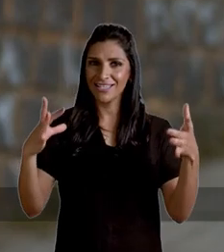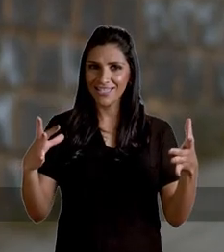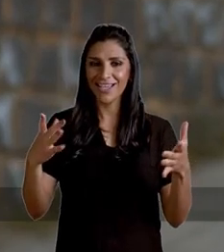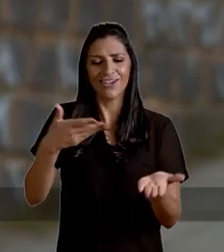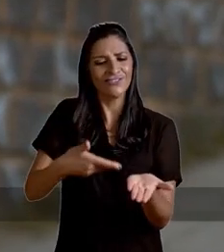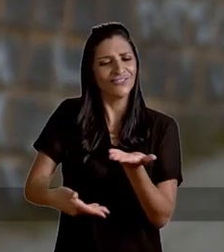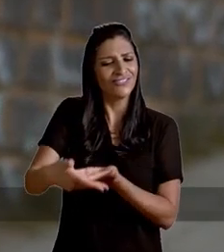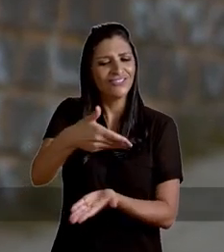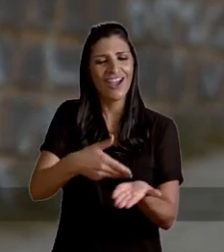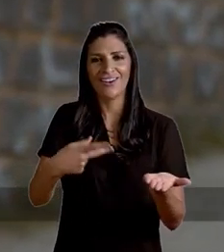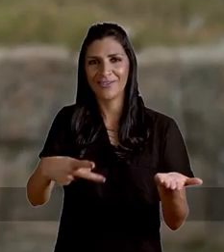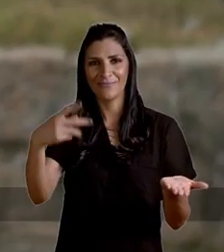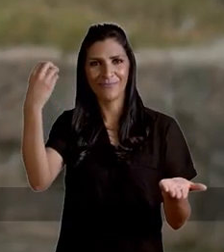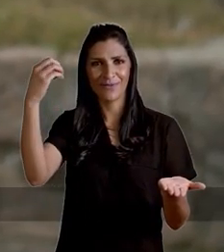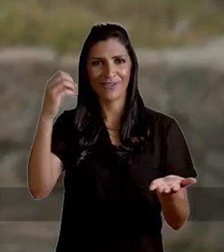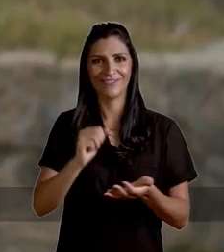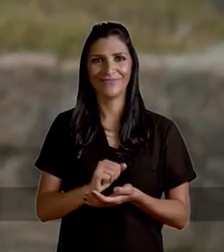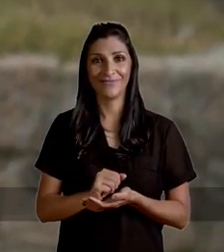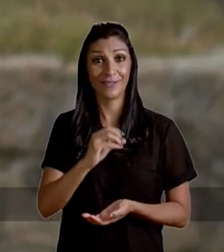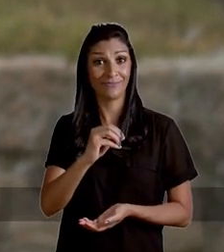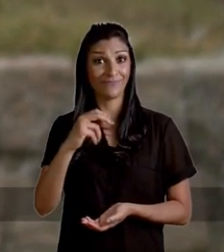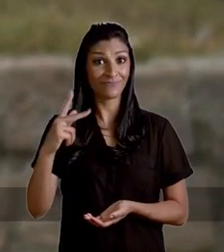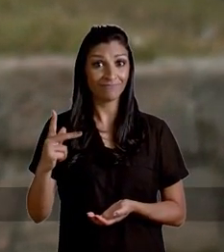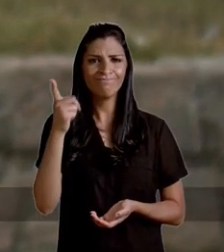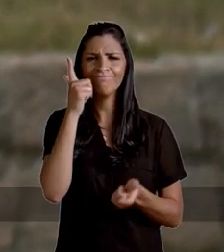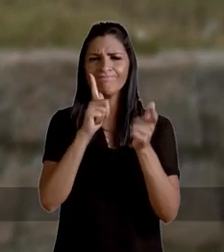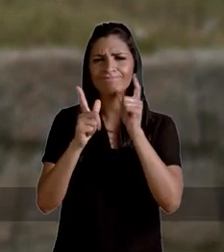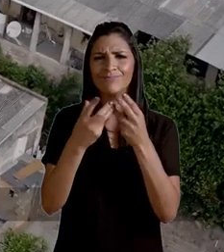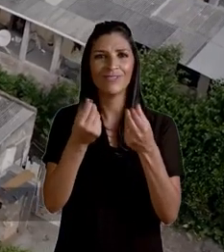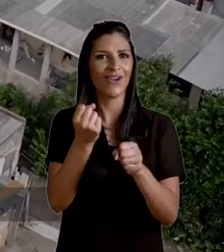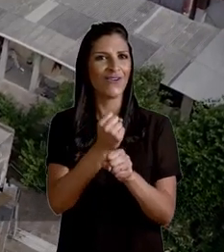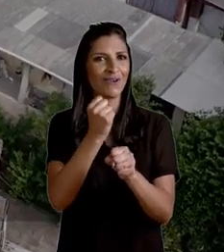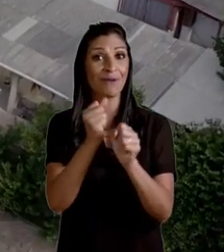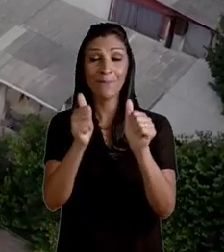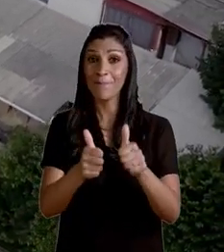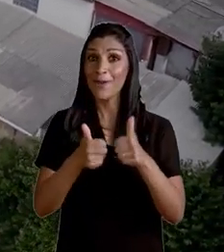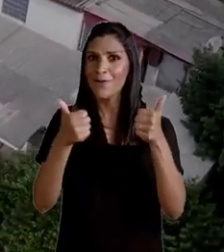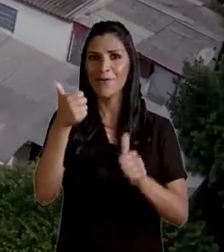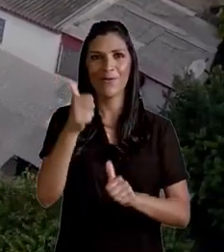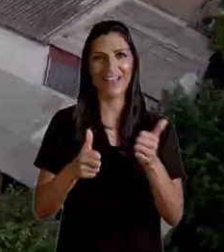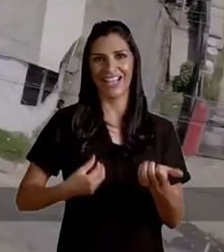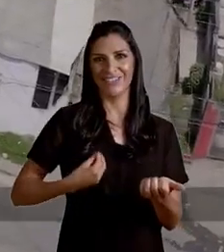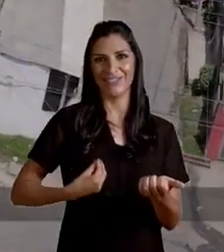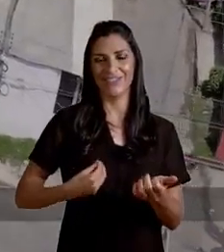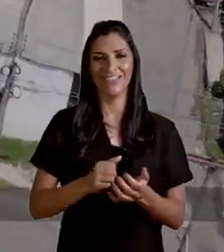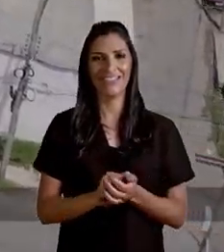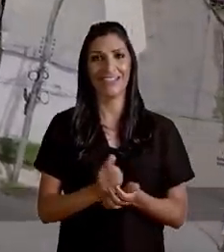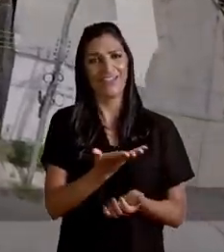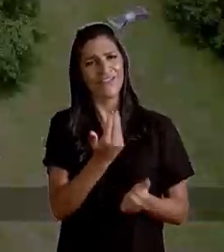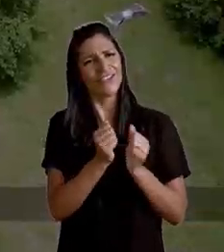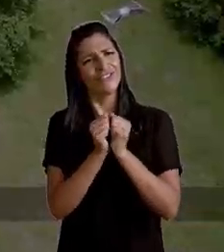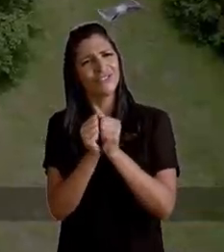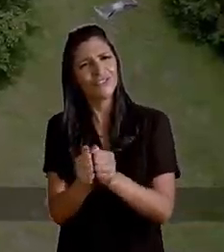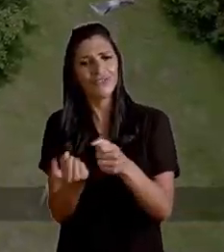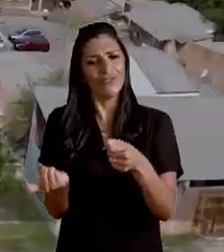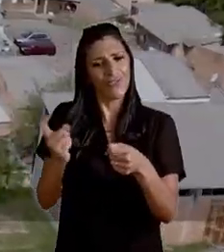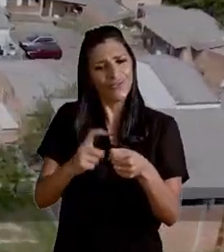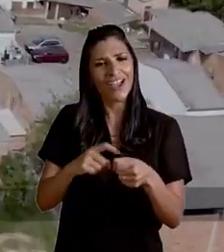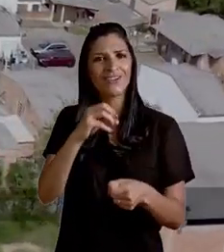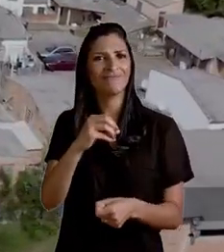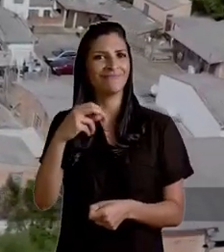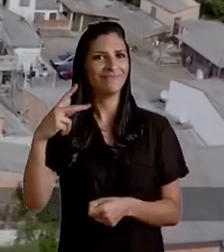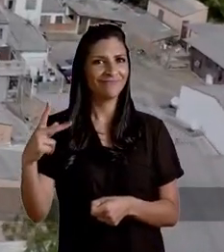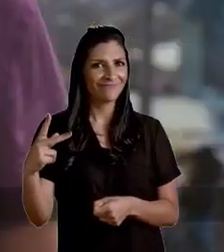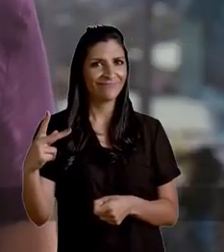e o diálogo em Porto Alegre. Com o orçamento participativo, a gente ganhou muitas obras, que melhorou a nossa qualidade de vida. Vem com a gente resgatar o orçamento